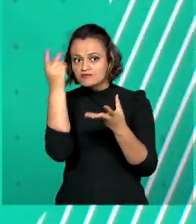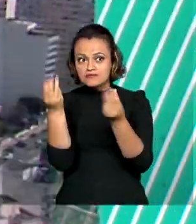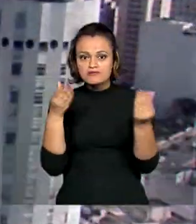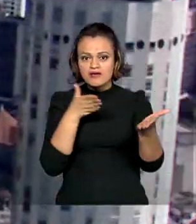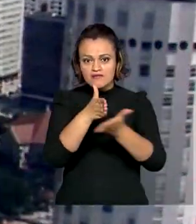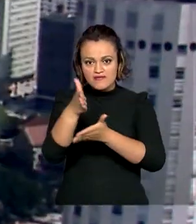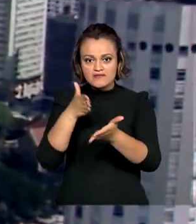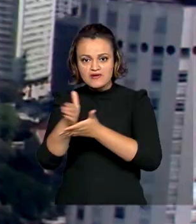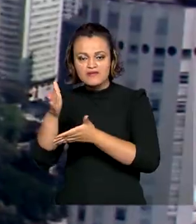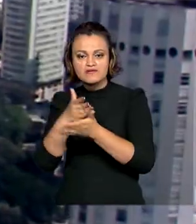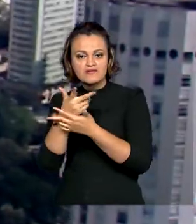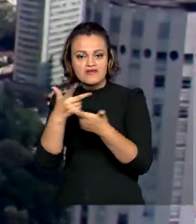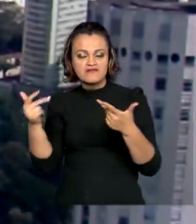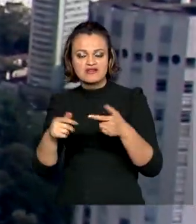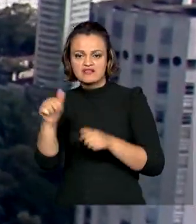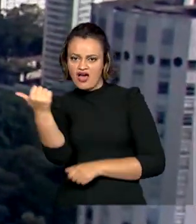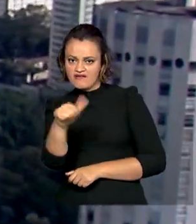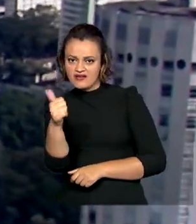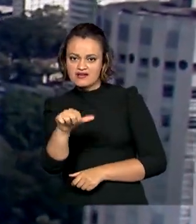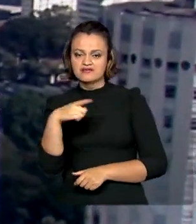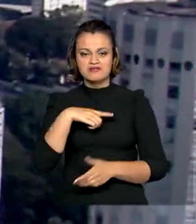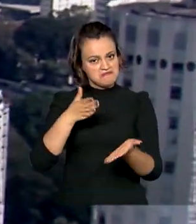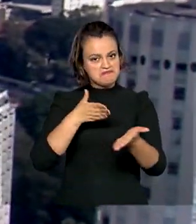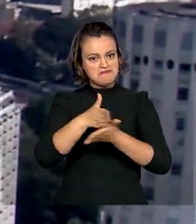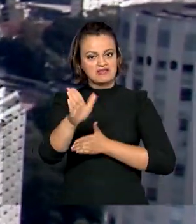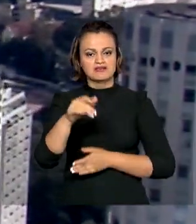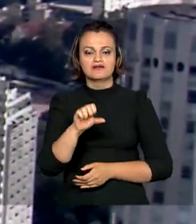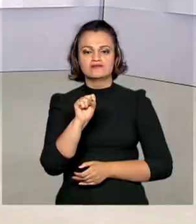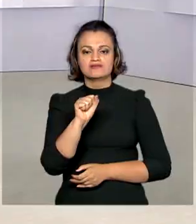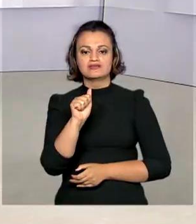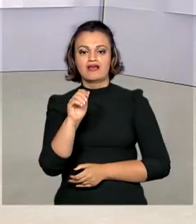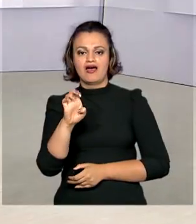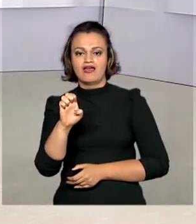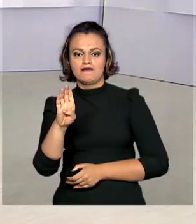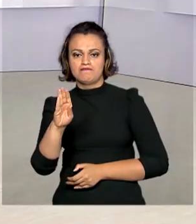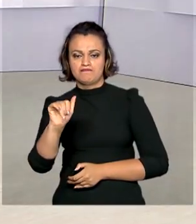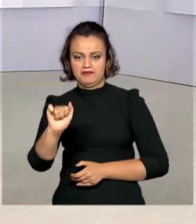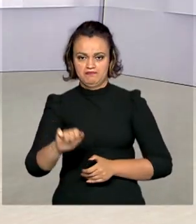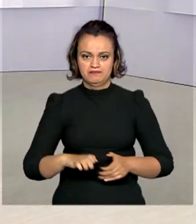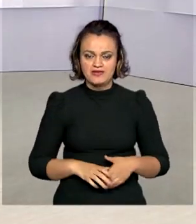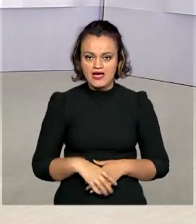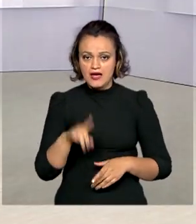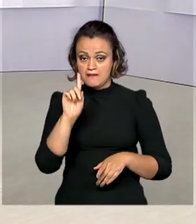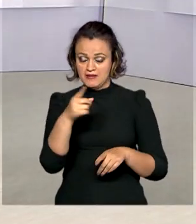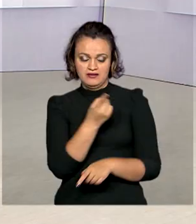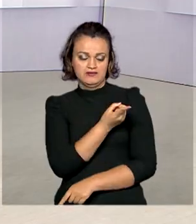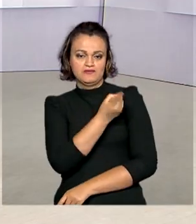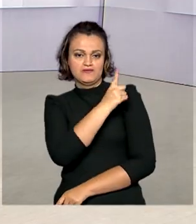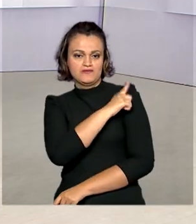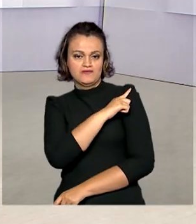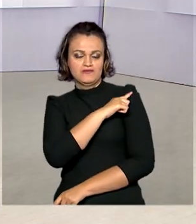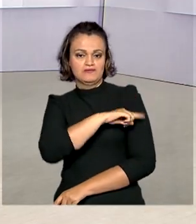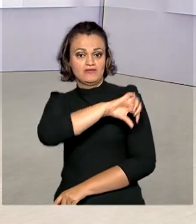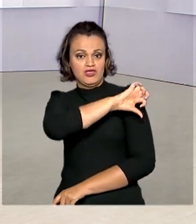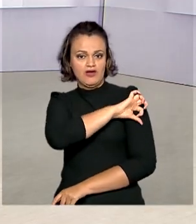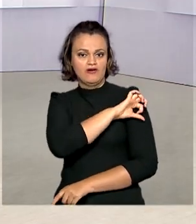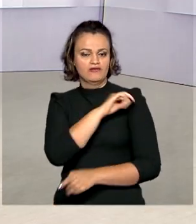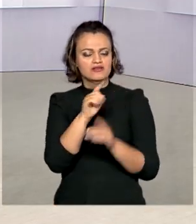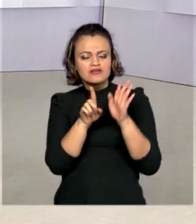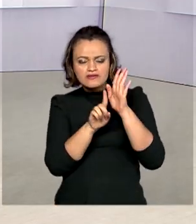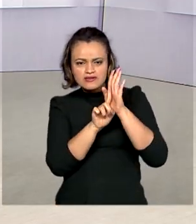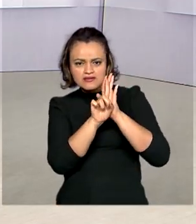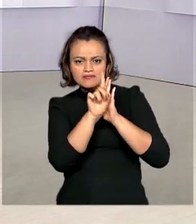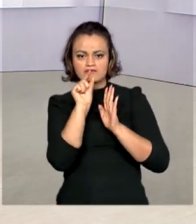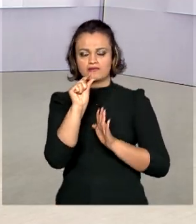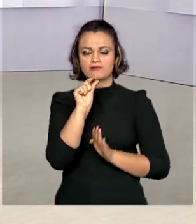e nos resultados da avaliação da educação básica, o SAEB. Já o ensino fundamental teve leve crescimento. O